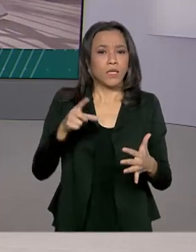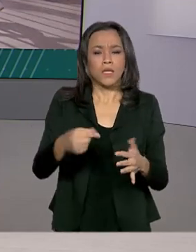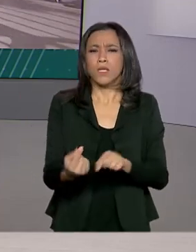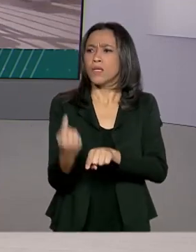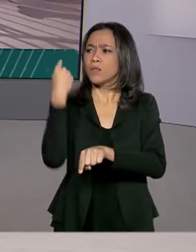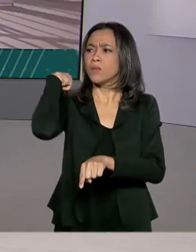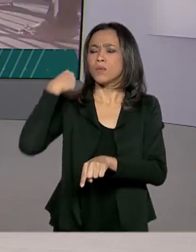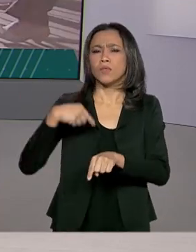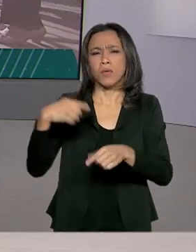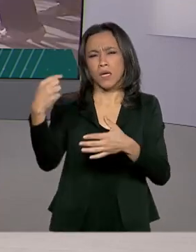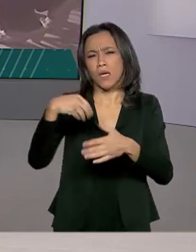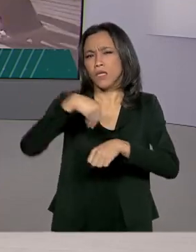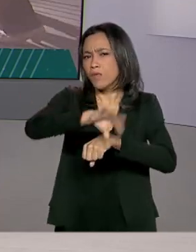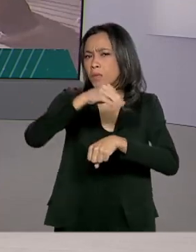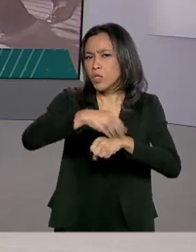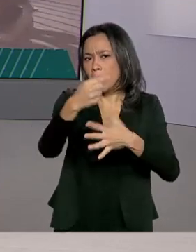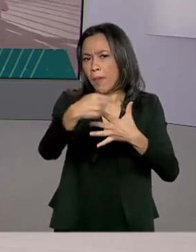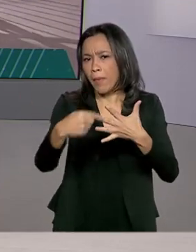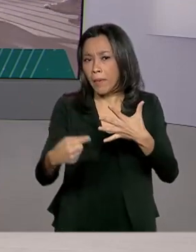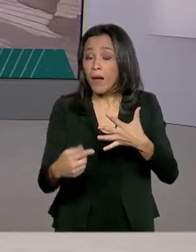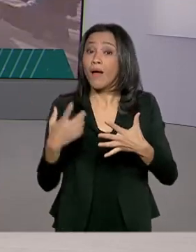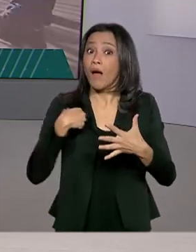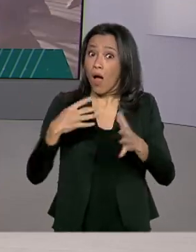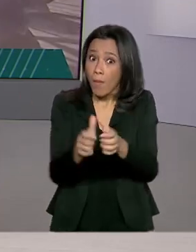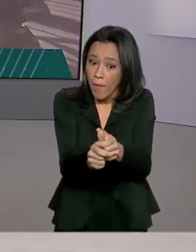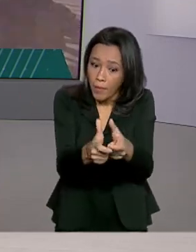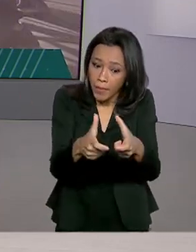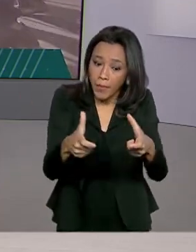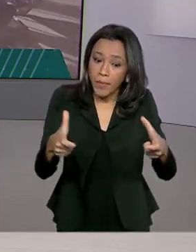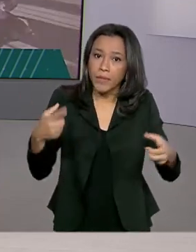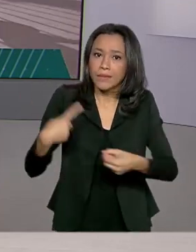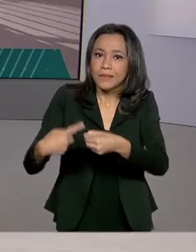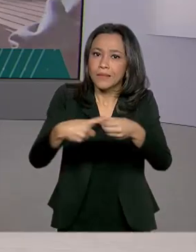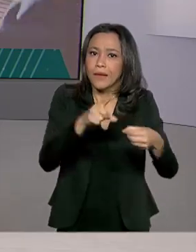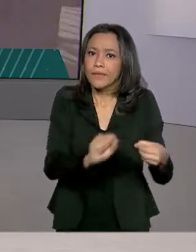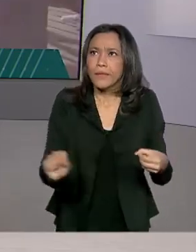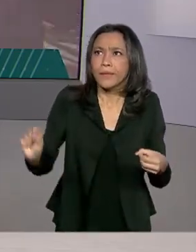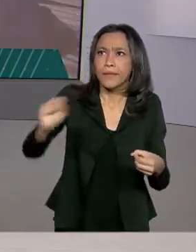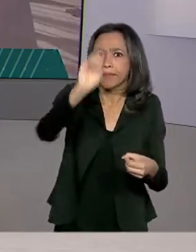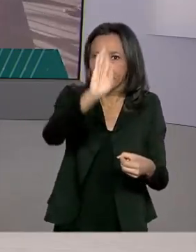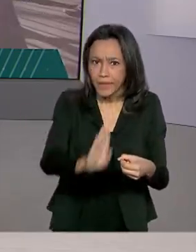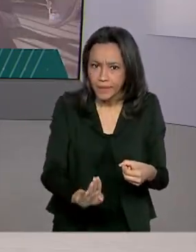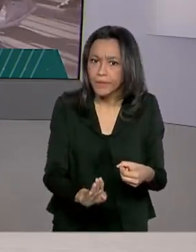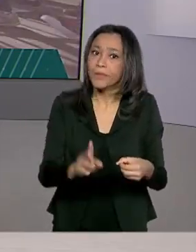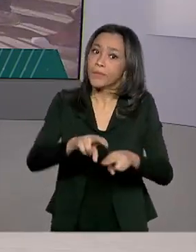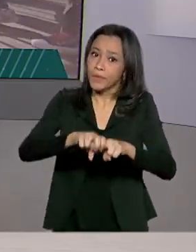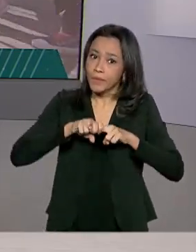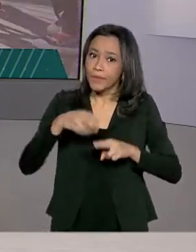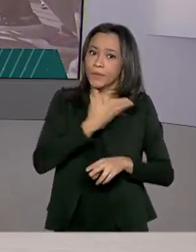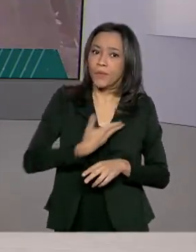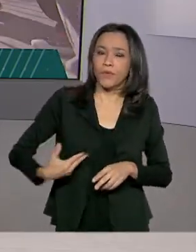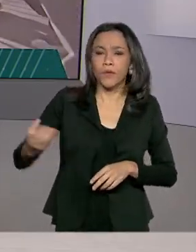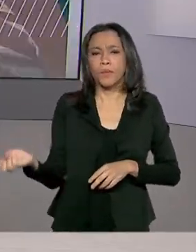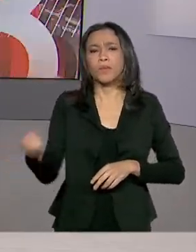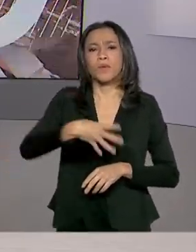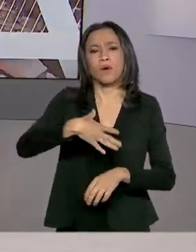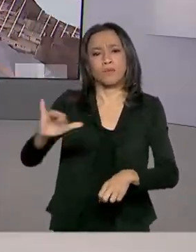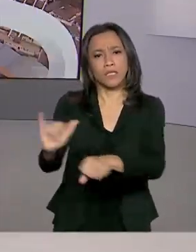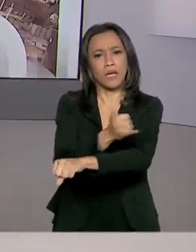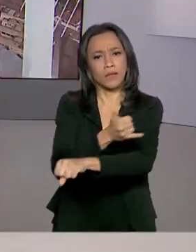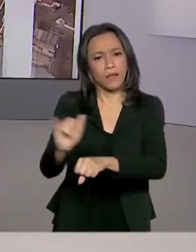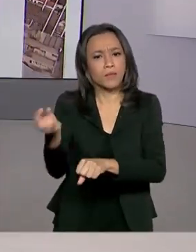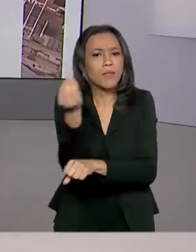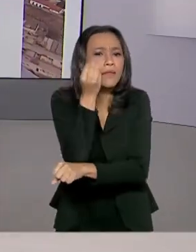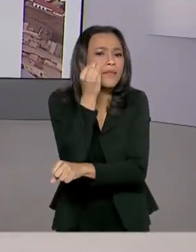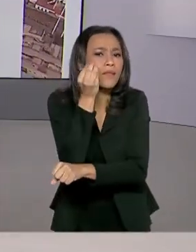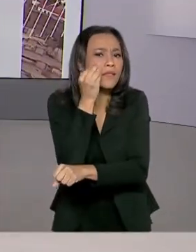últimas semanas os casos aumentaram nas cidades do interior do país. Com isso, o governo adotou uma nova estratégia de testagem